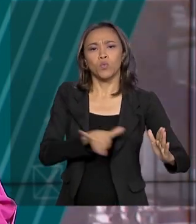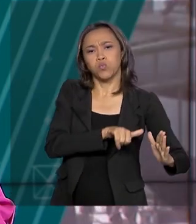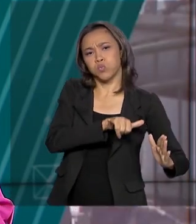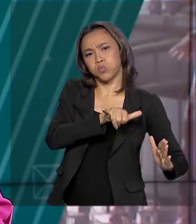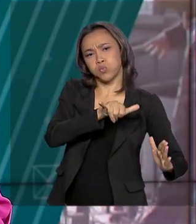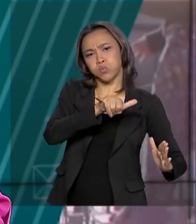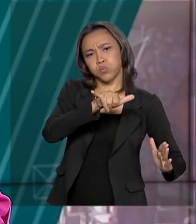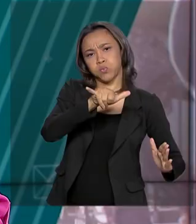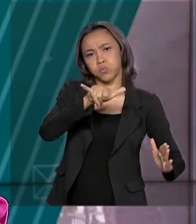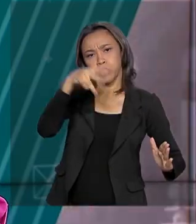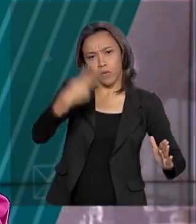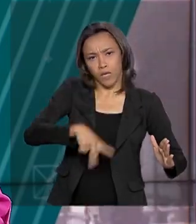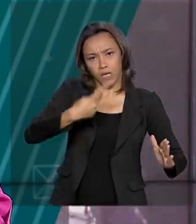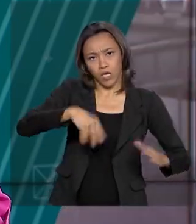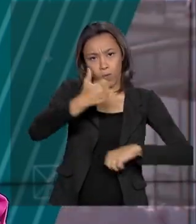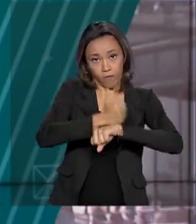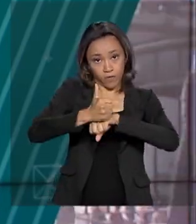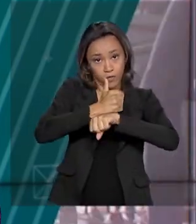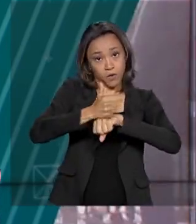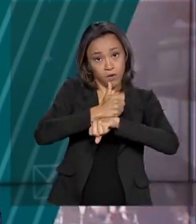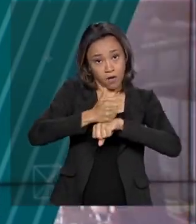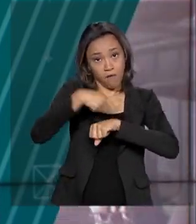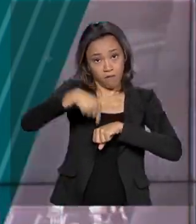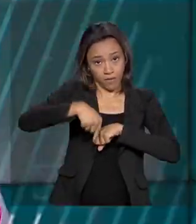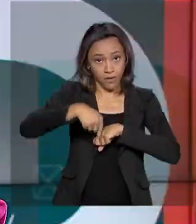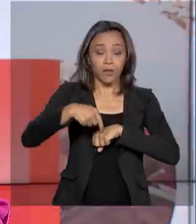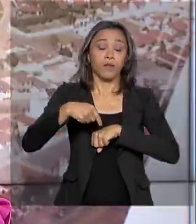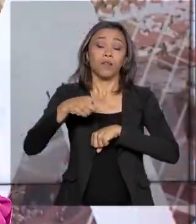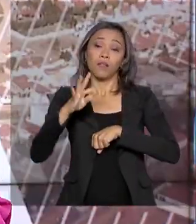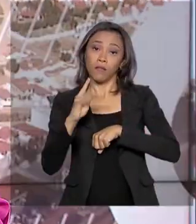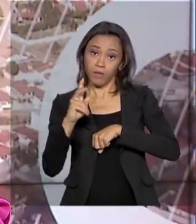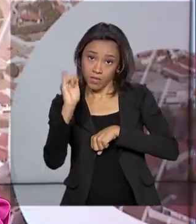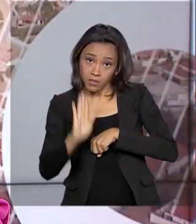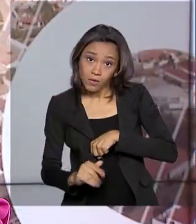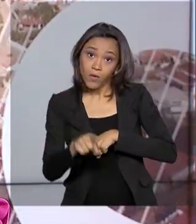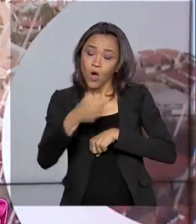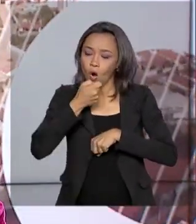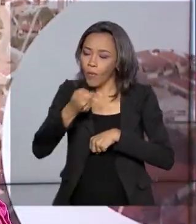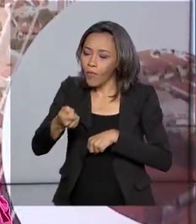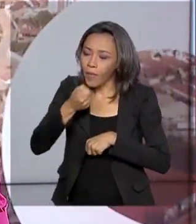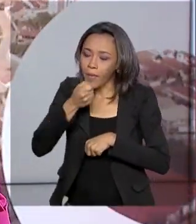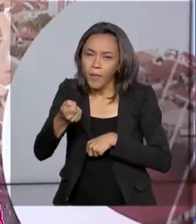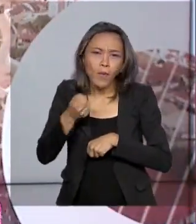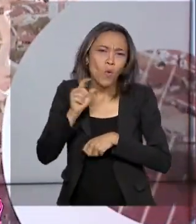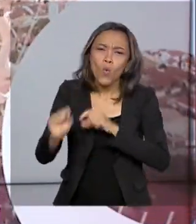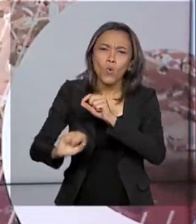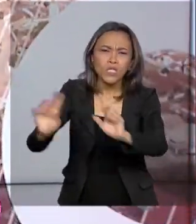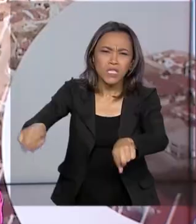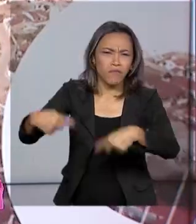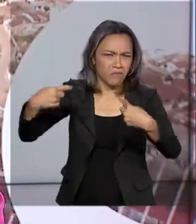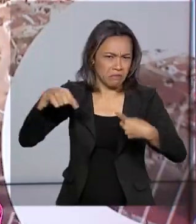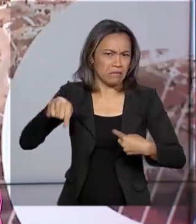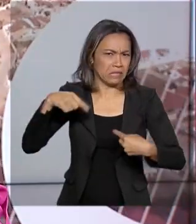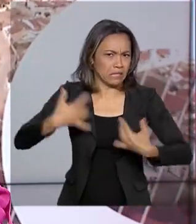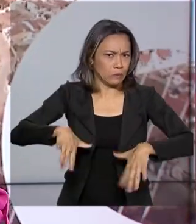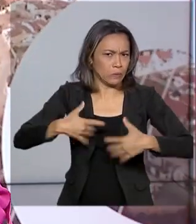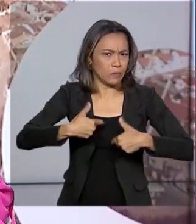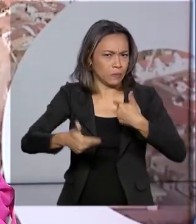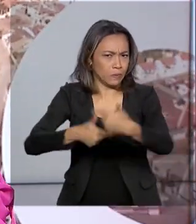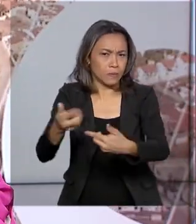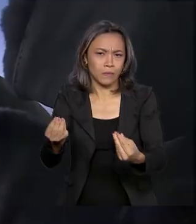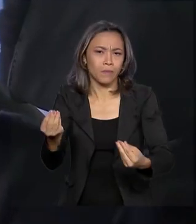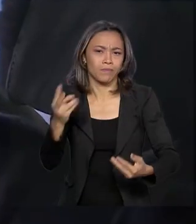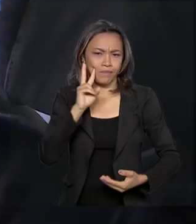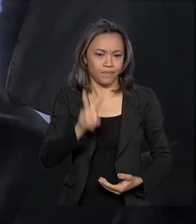cinematográfico, Arley de Andrade, conversou com o capitão aviador, José Ananias Pereira, sobre o desafio nesta missão. Vamos ouvir.